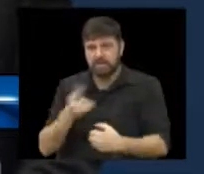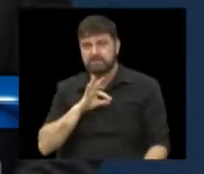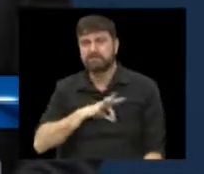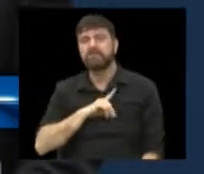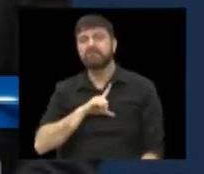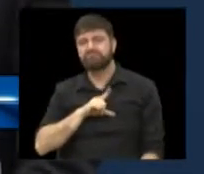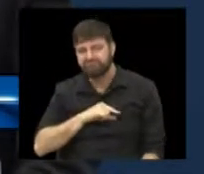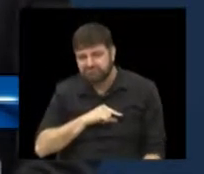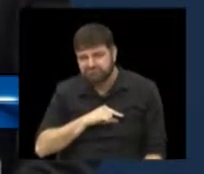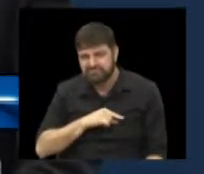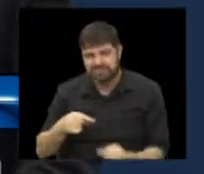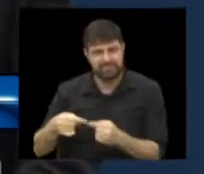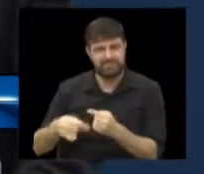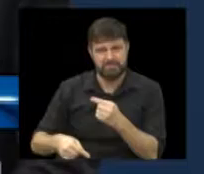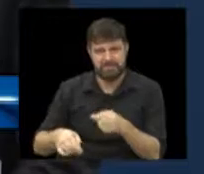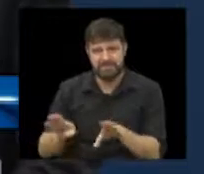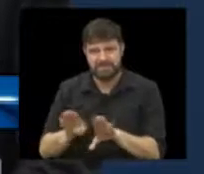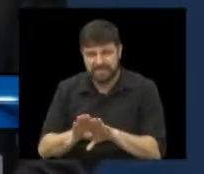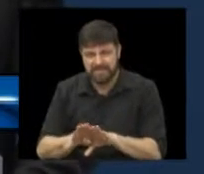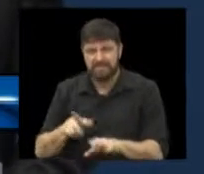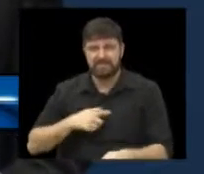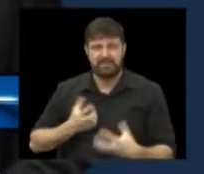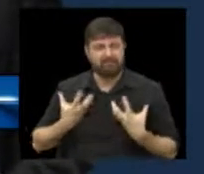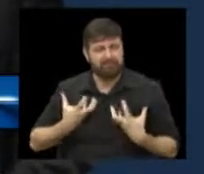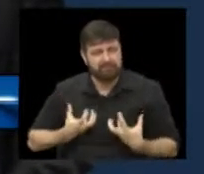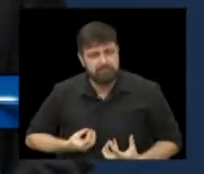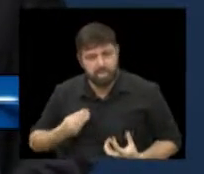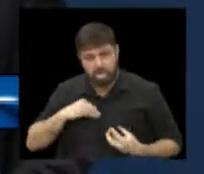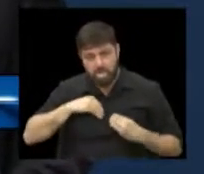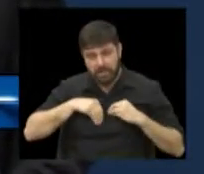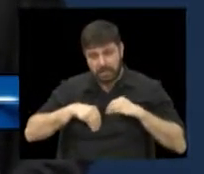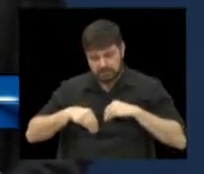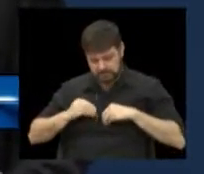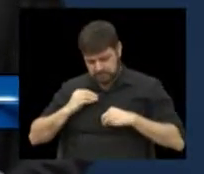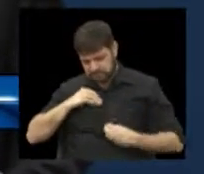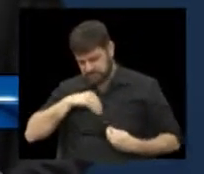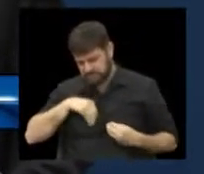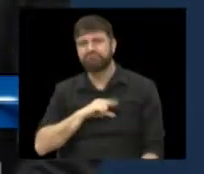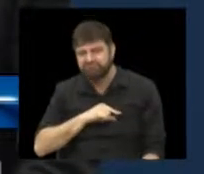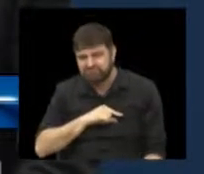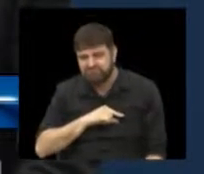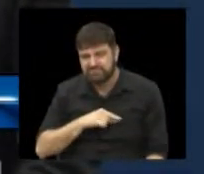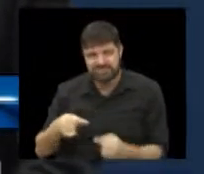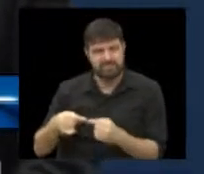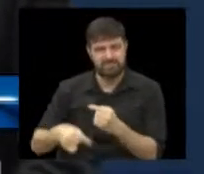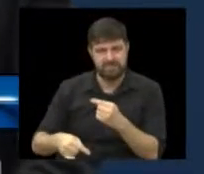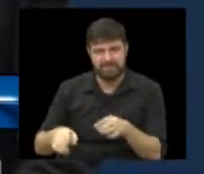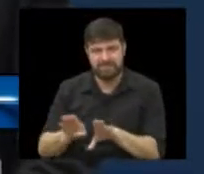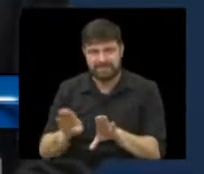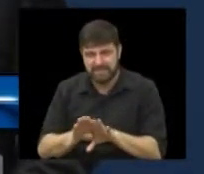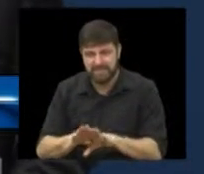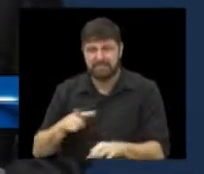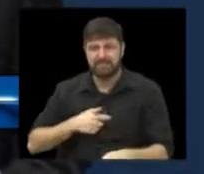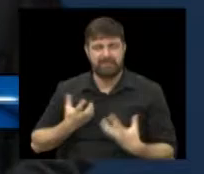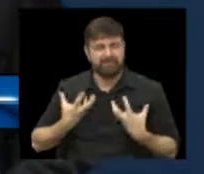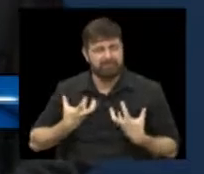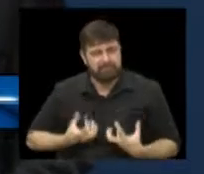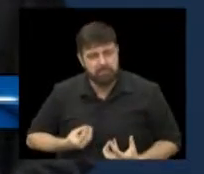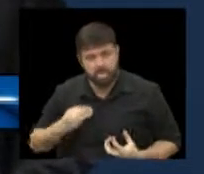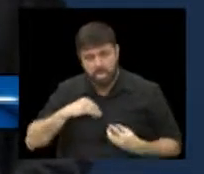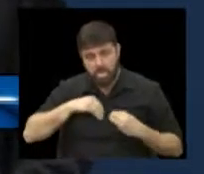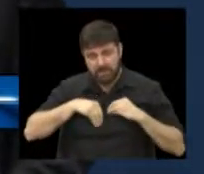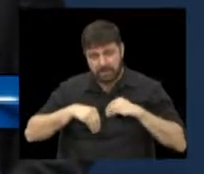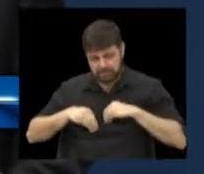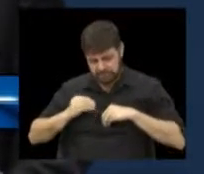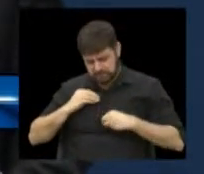exercem. Tem ainda as doenças como estresse e depressão que os afastam das salas de aula. O vereador citou um dos motivos que